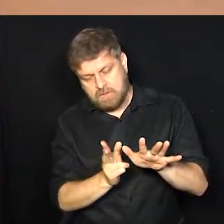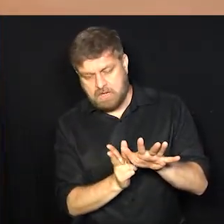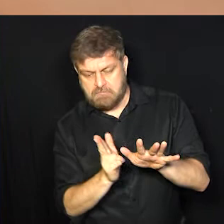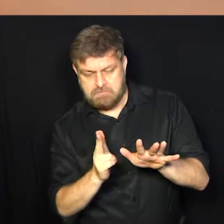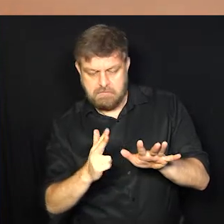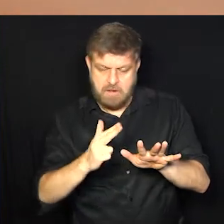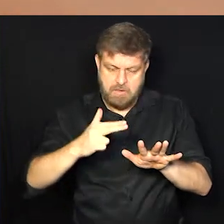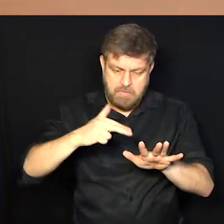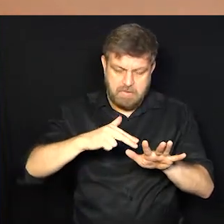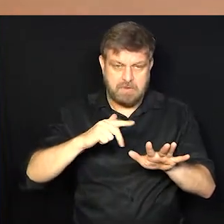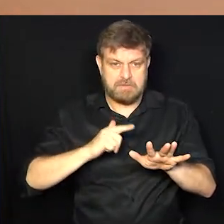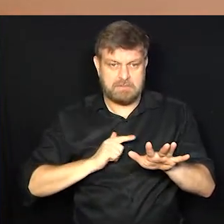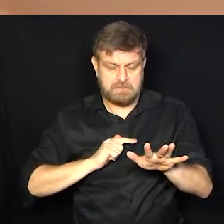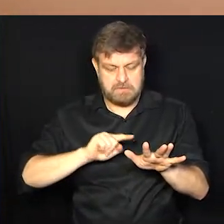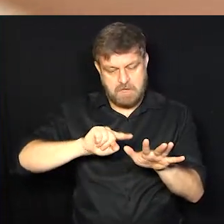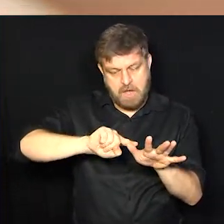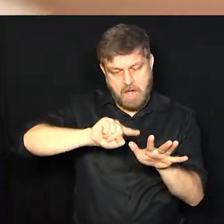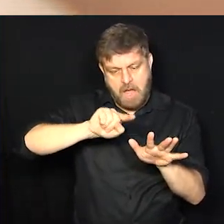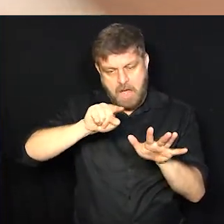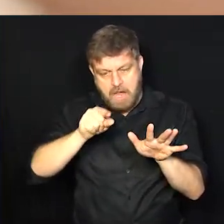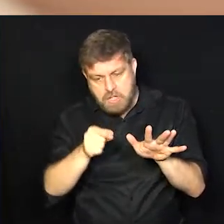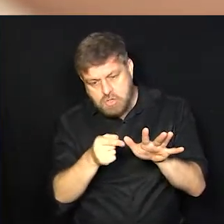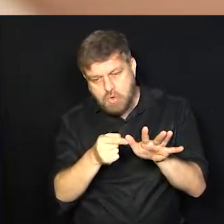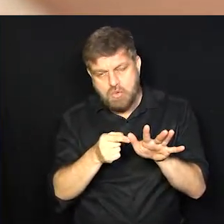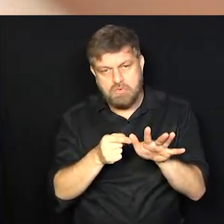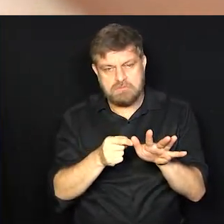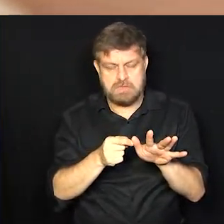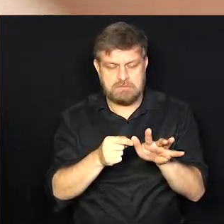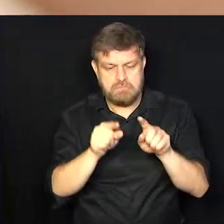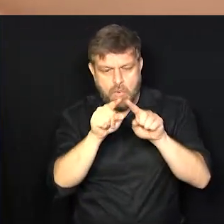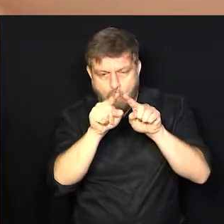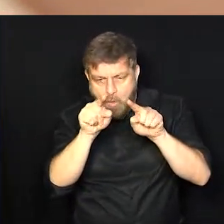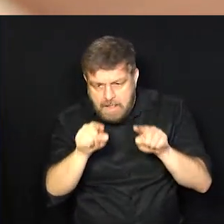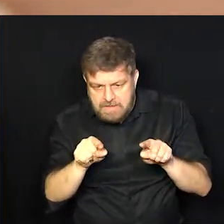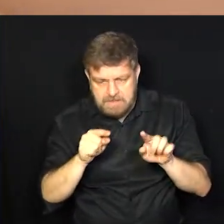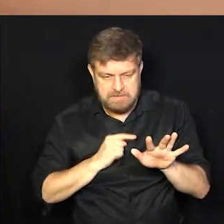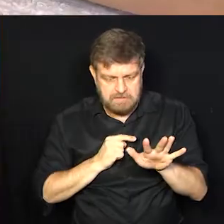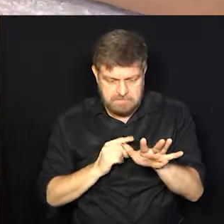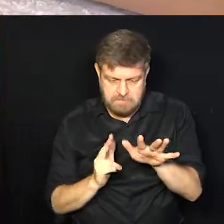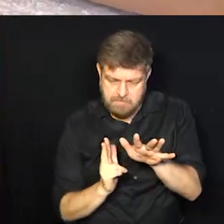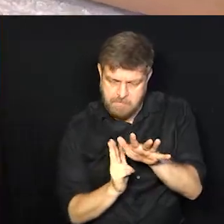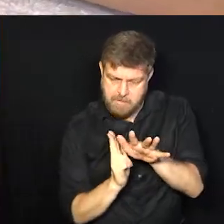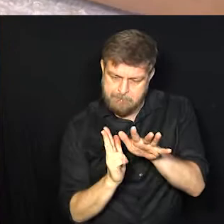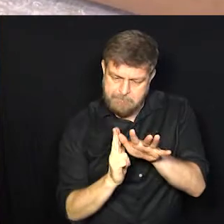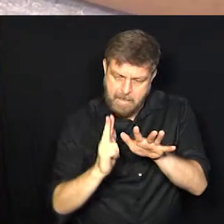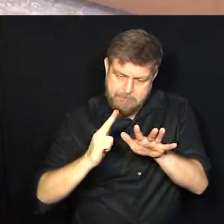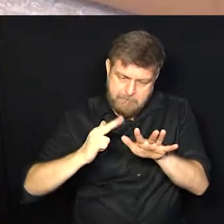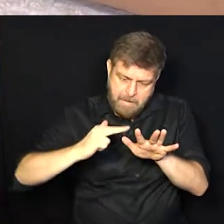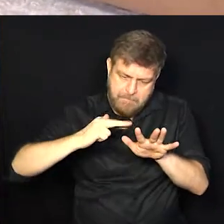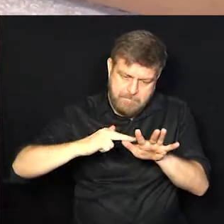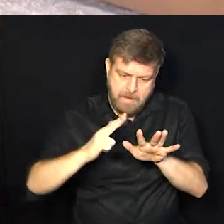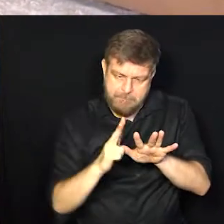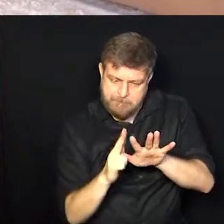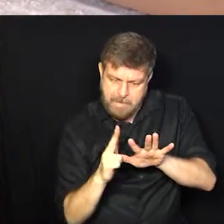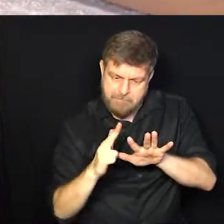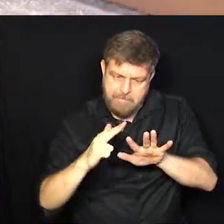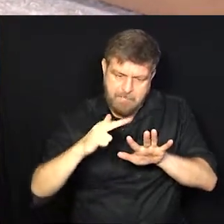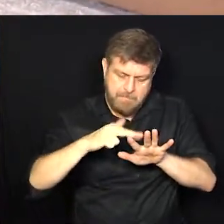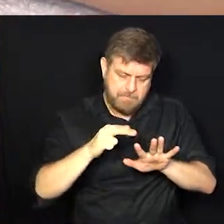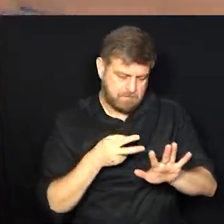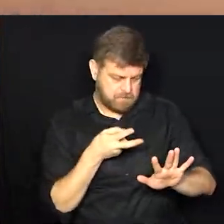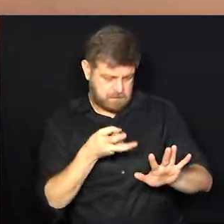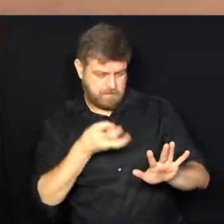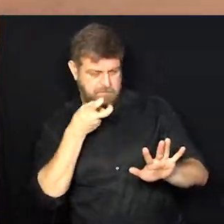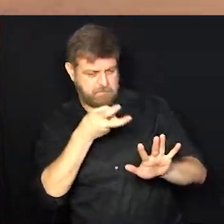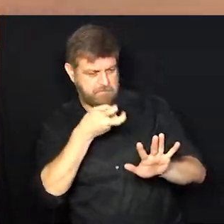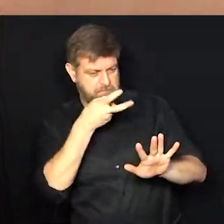chegam com uma unha redonda, outra quadrada. Aí, você tem que nivelar a unha. Você tem que ver o formato de unha dela.